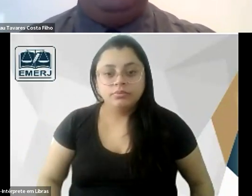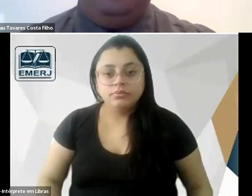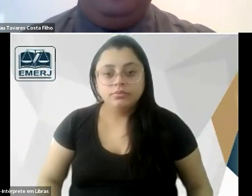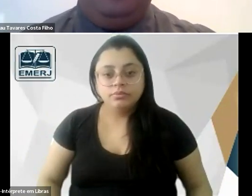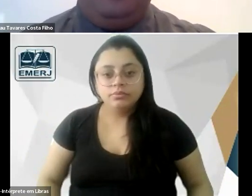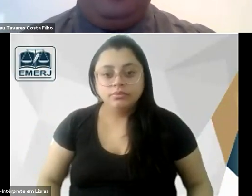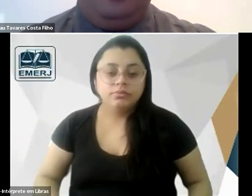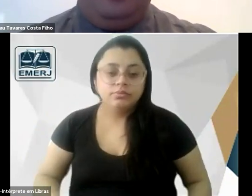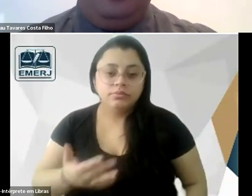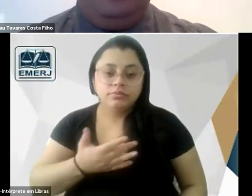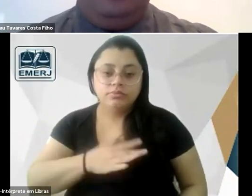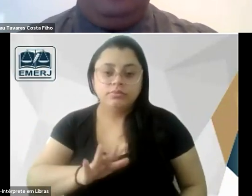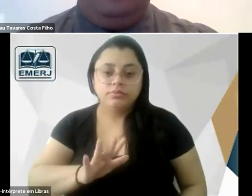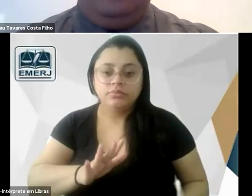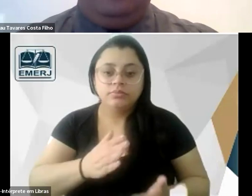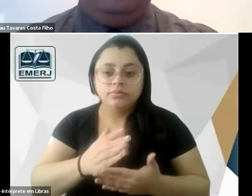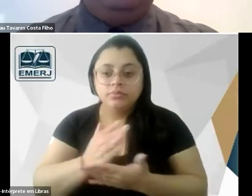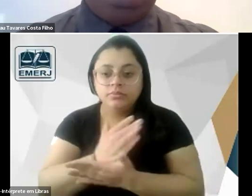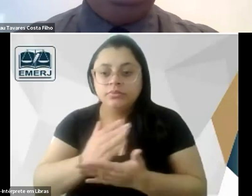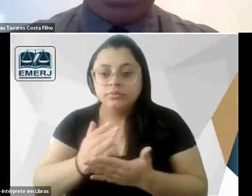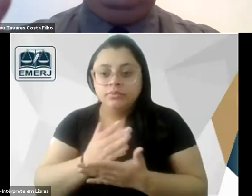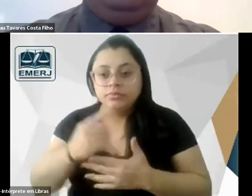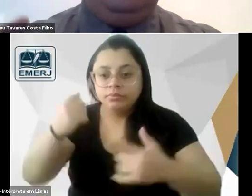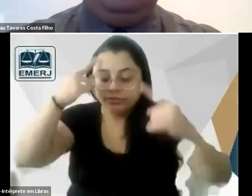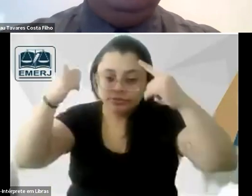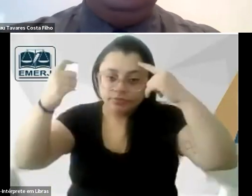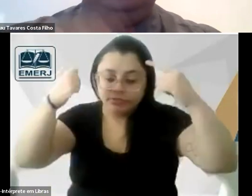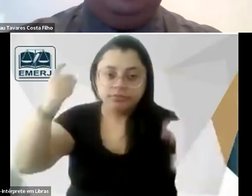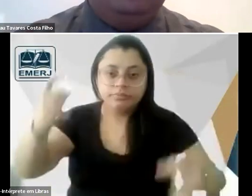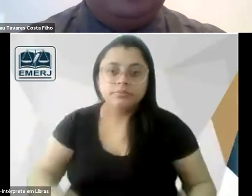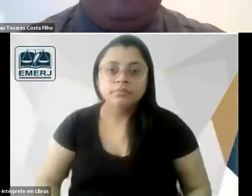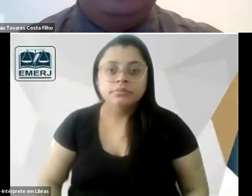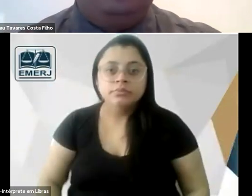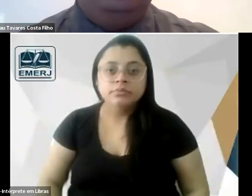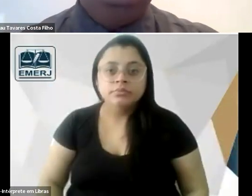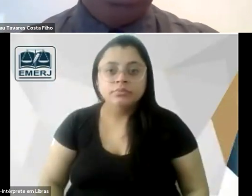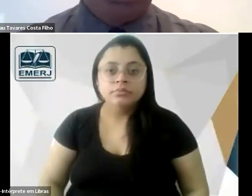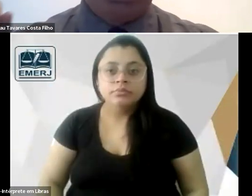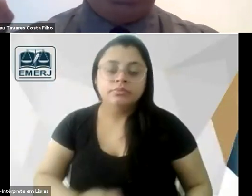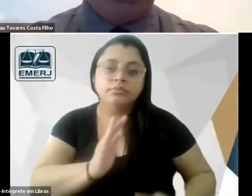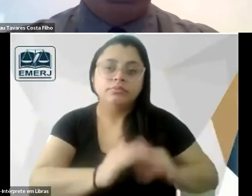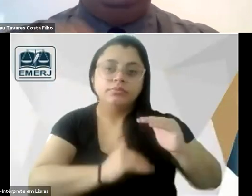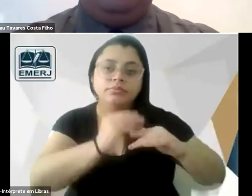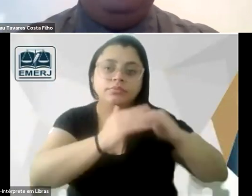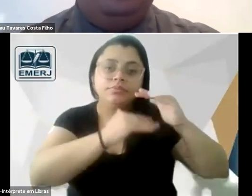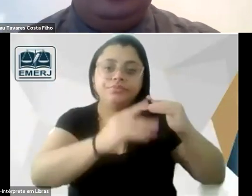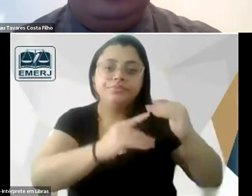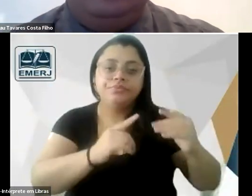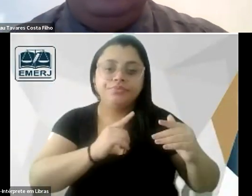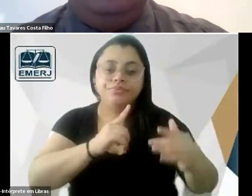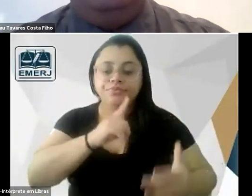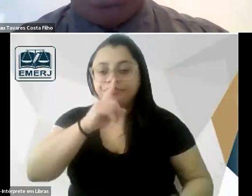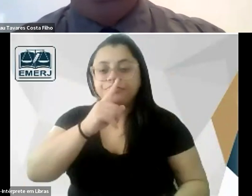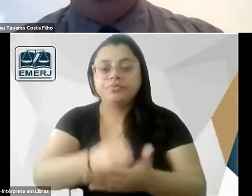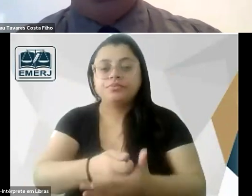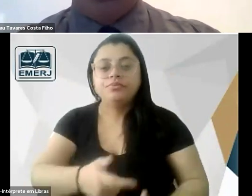dogmatismo era contra os exageros dos evolucionistas dos deterministas